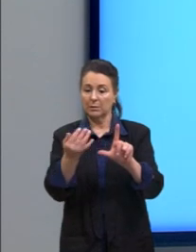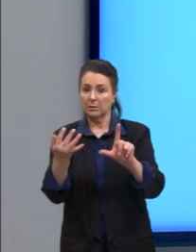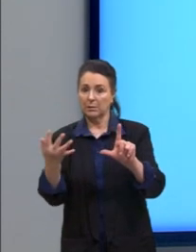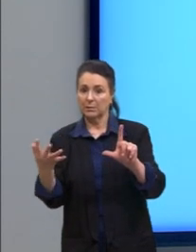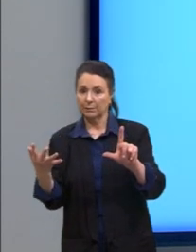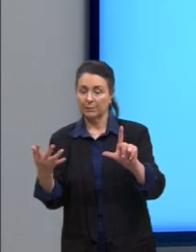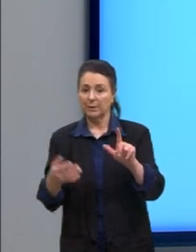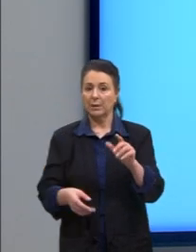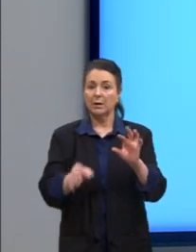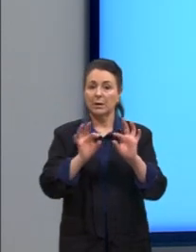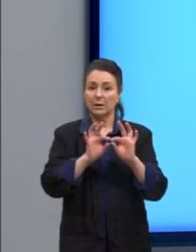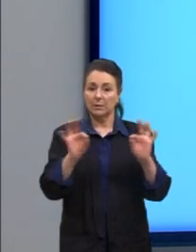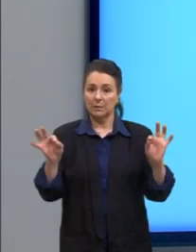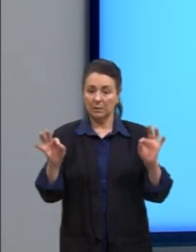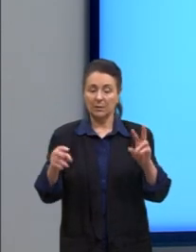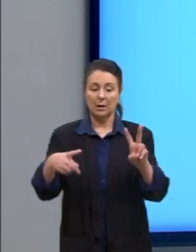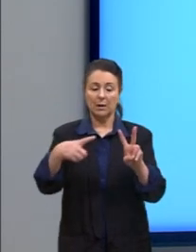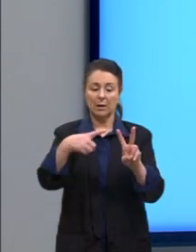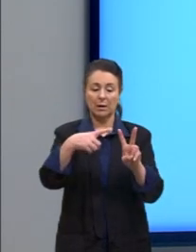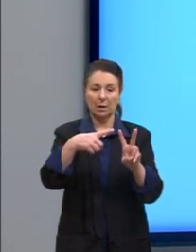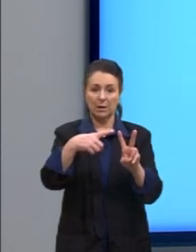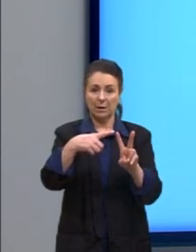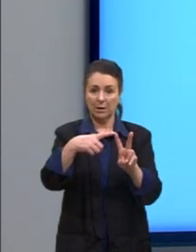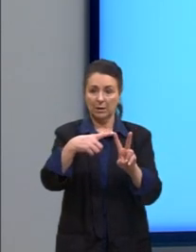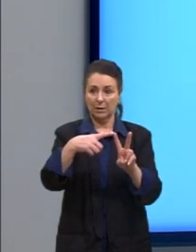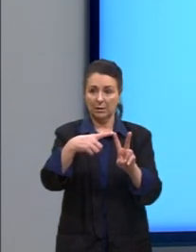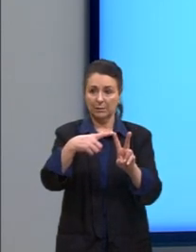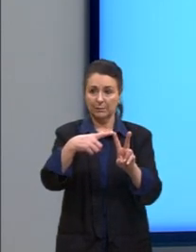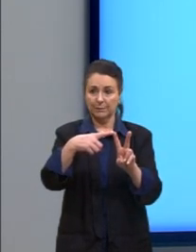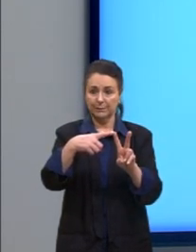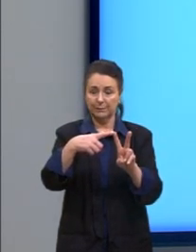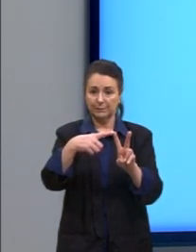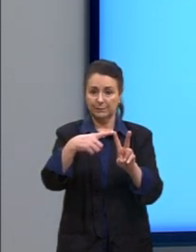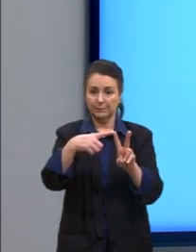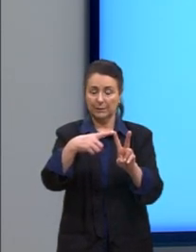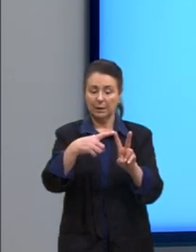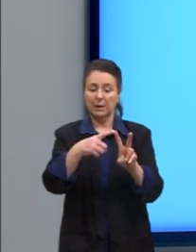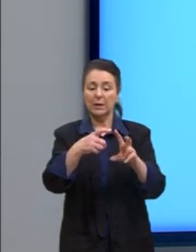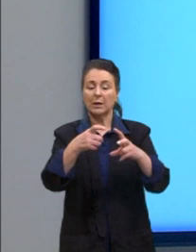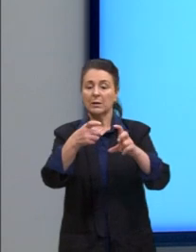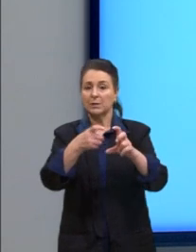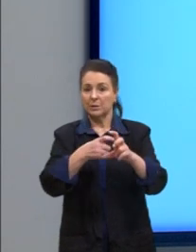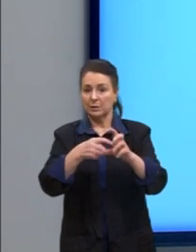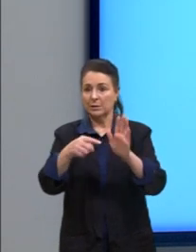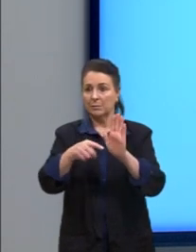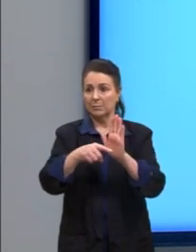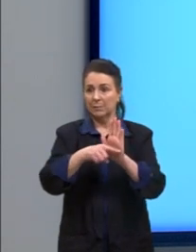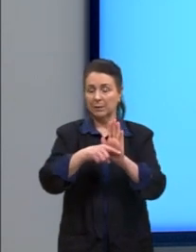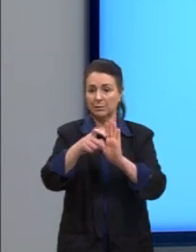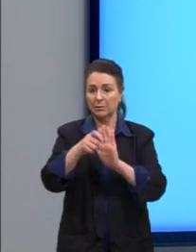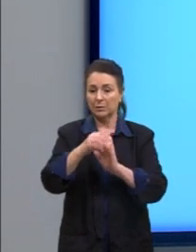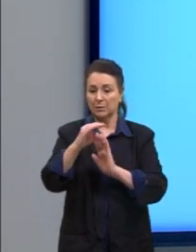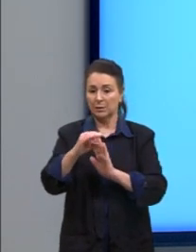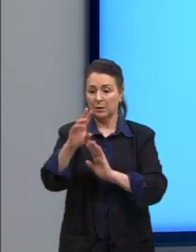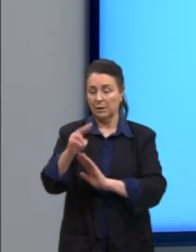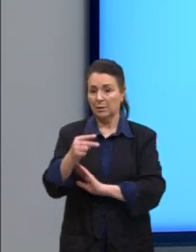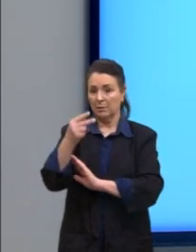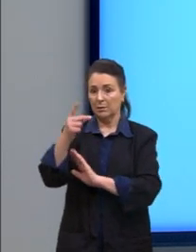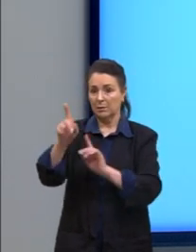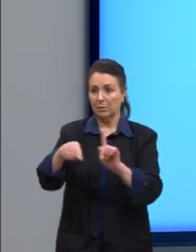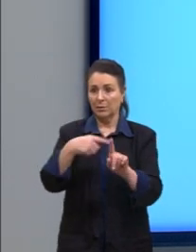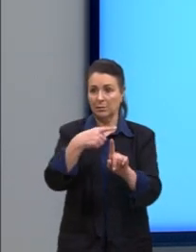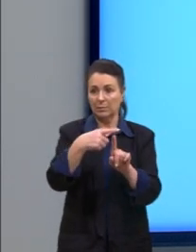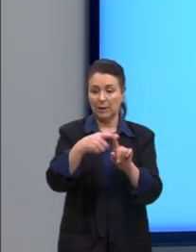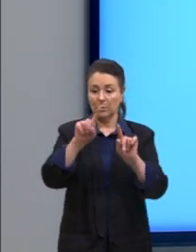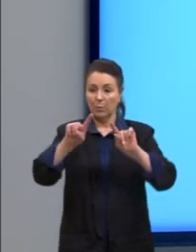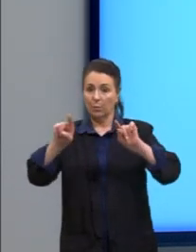seria, então, a raiz quadrada de x menos o xc ao quadrado, mais, outro